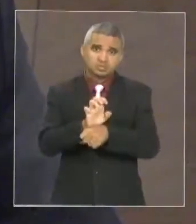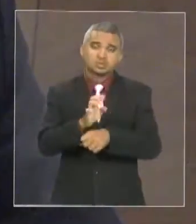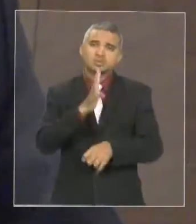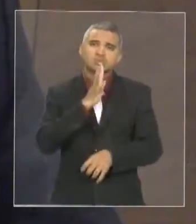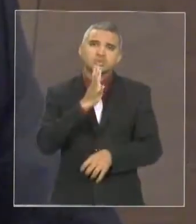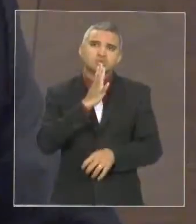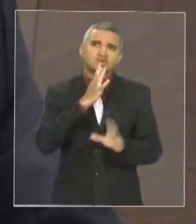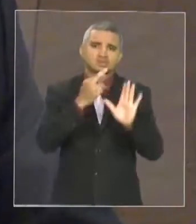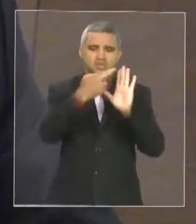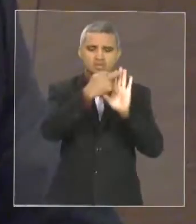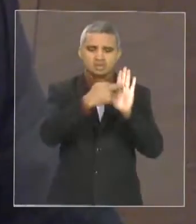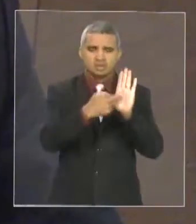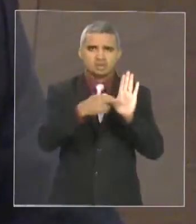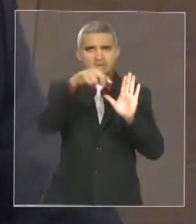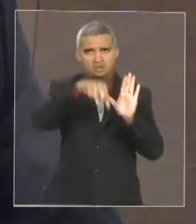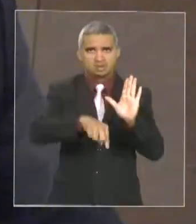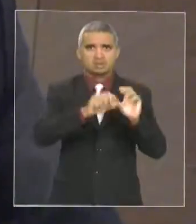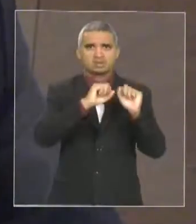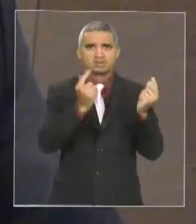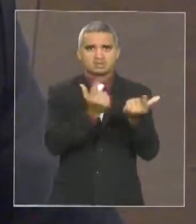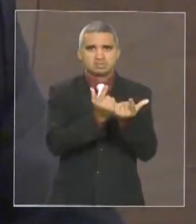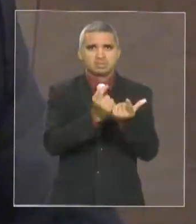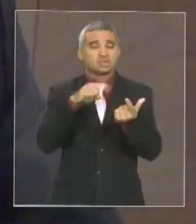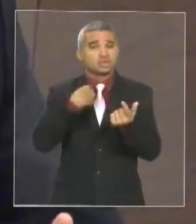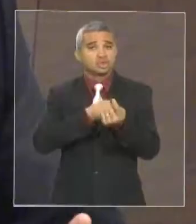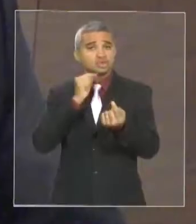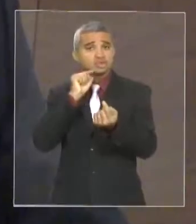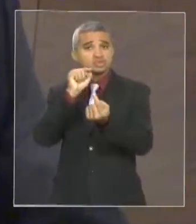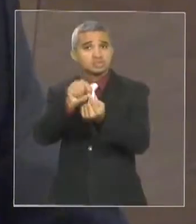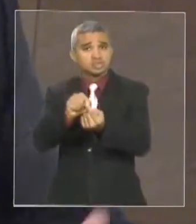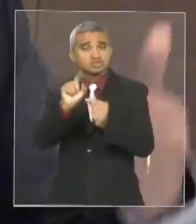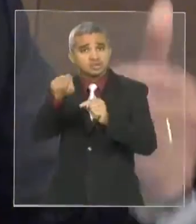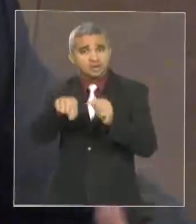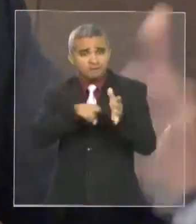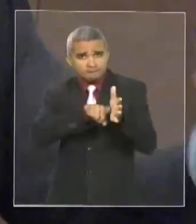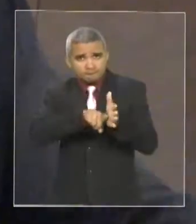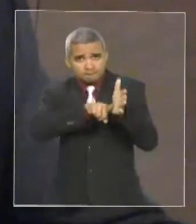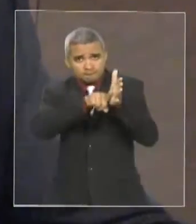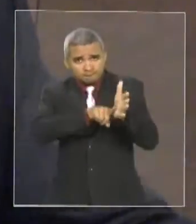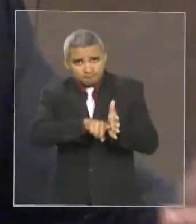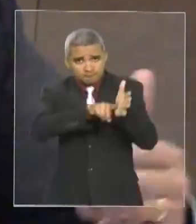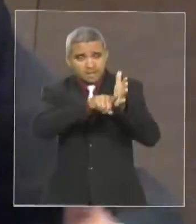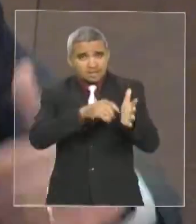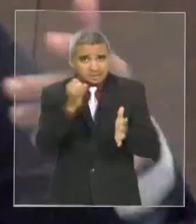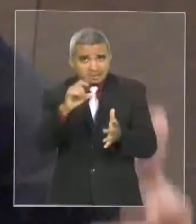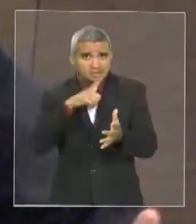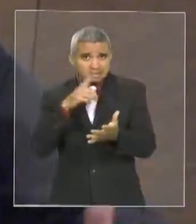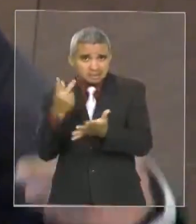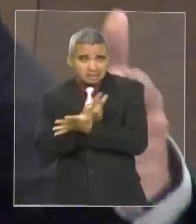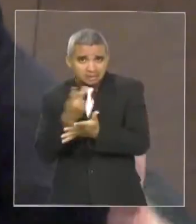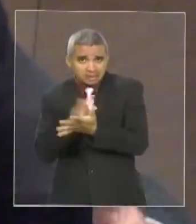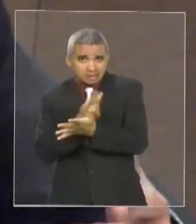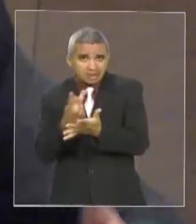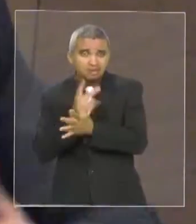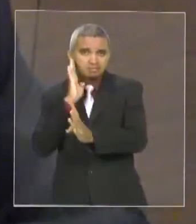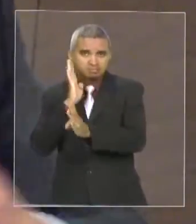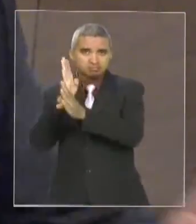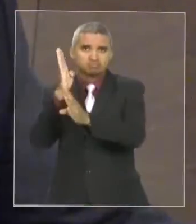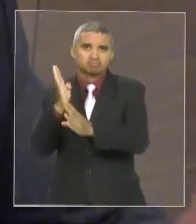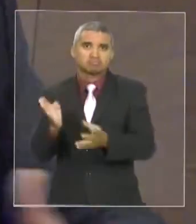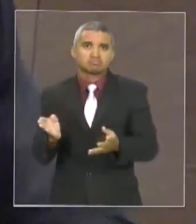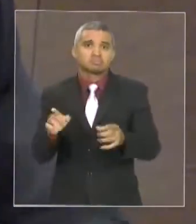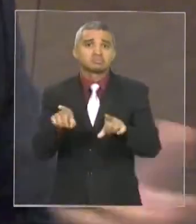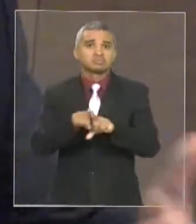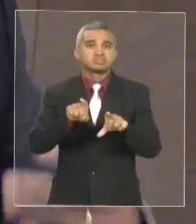muito bem o regimento desta casa, e o único objetivo que nós temos é apurar irregularidades, se possível haver, e esclarecer ao